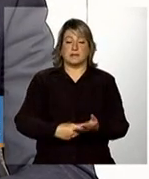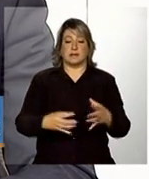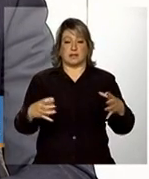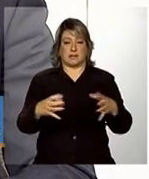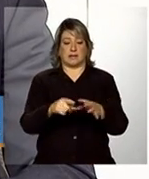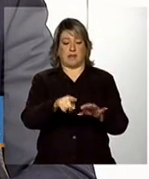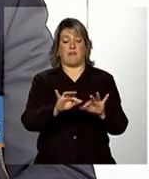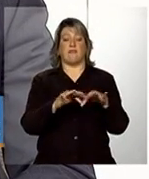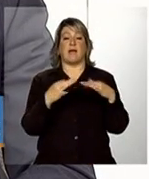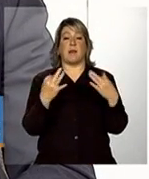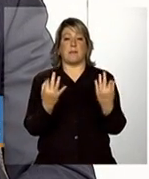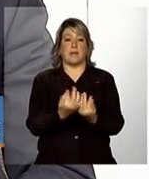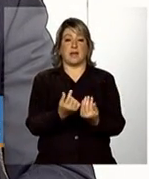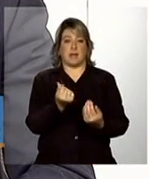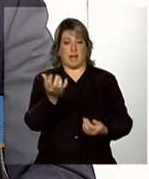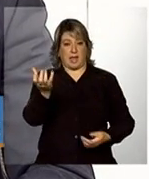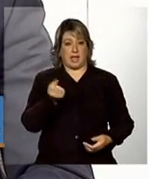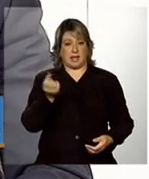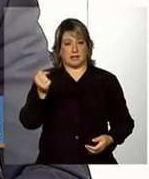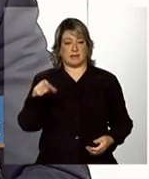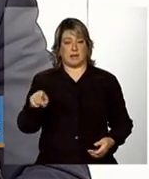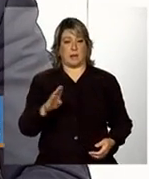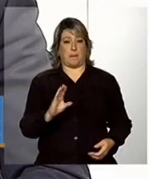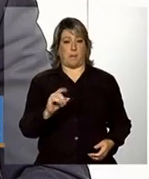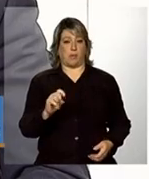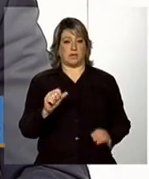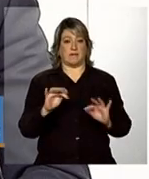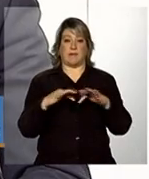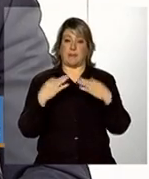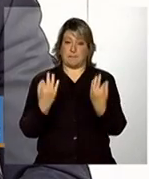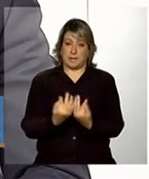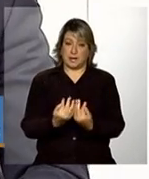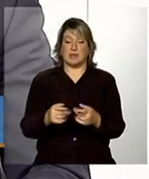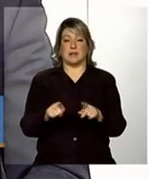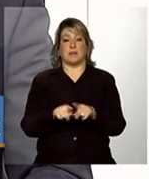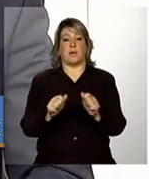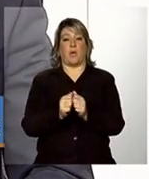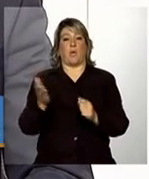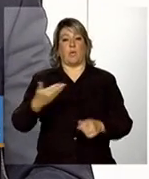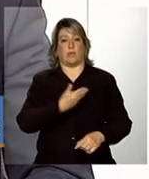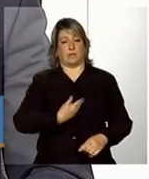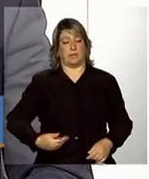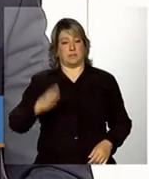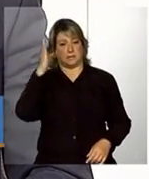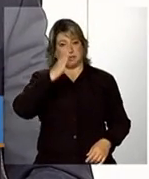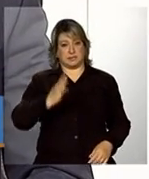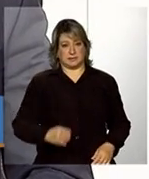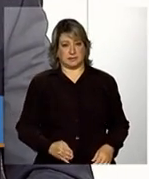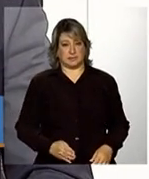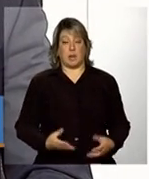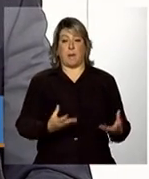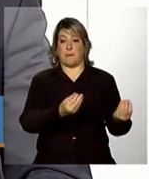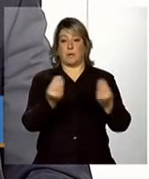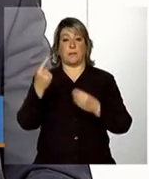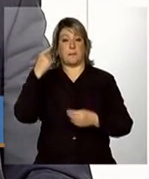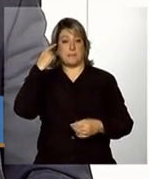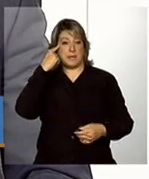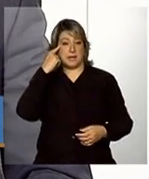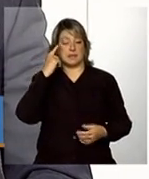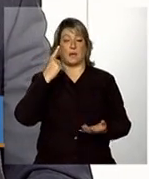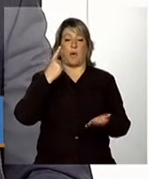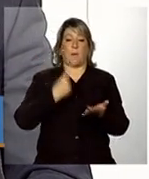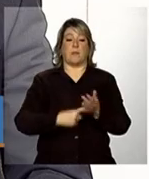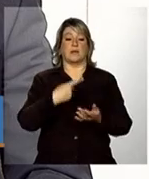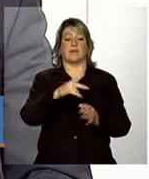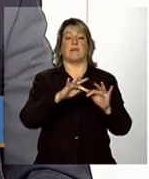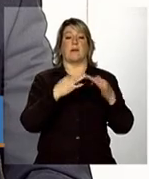beneficiária do programa Bolsa Família e o Estado brasileiro. Muitos pensam que esses compromissos são apenas das famílias, compromisso de mandar os filhos